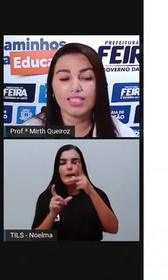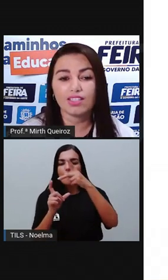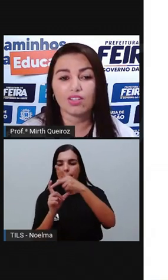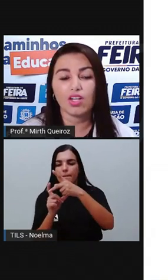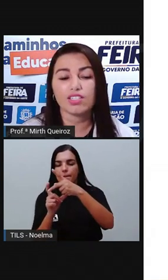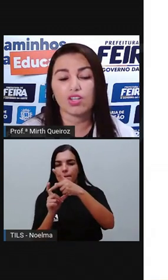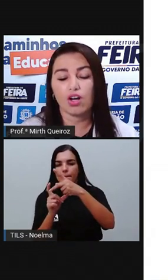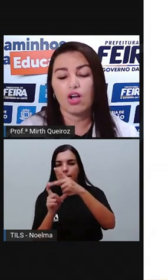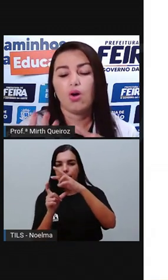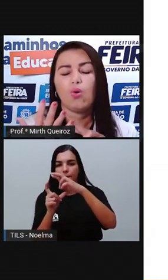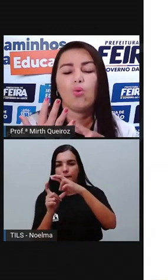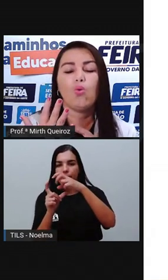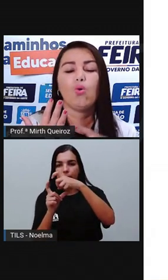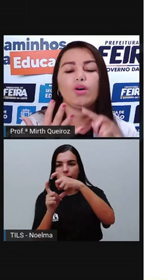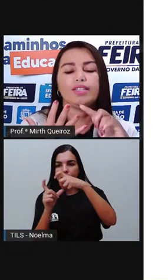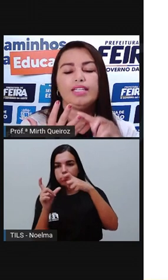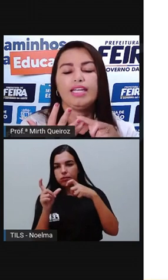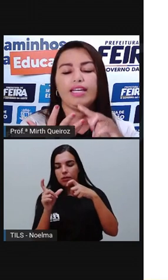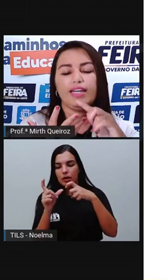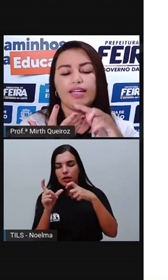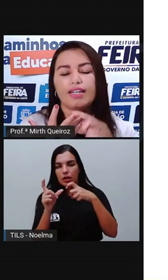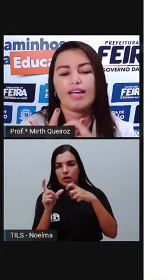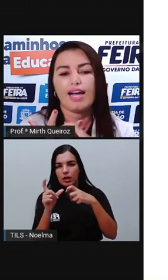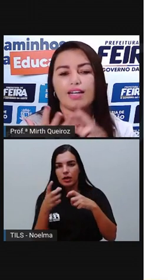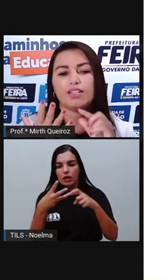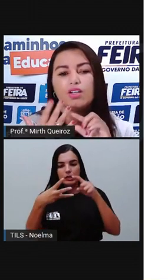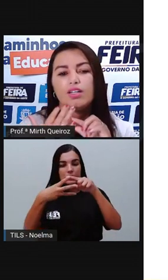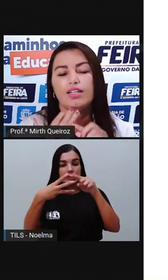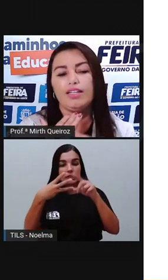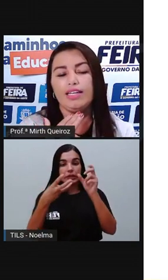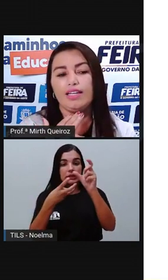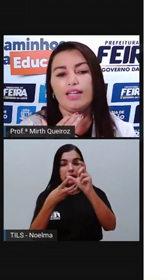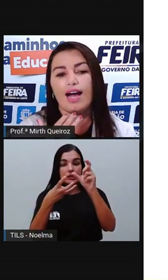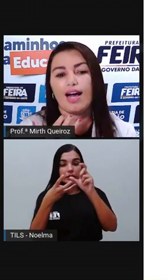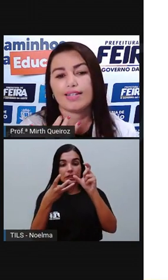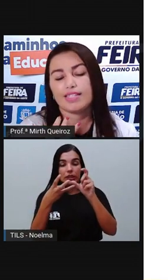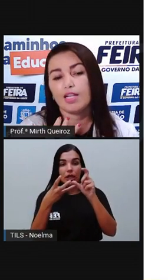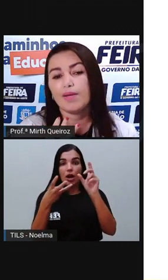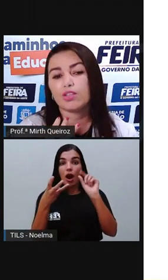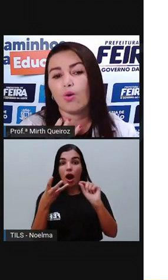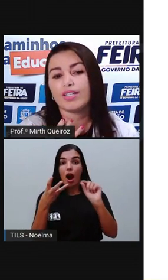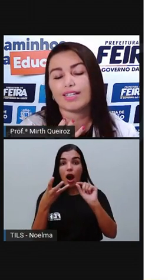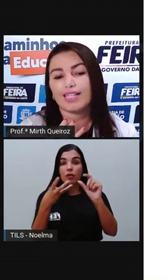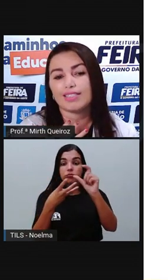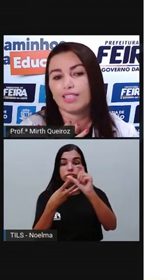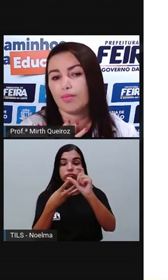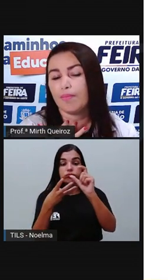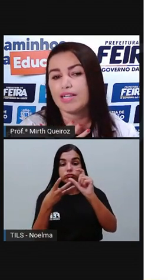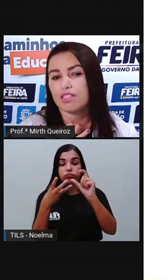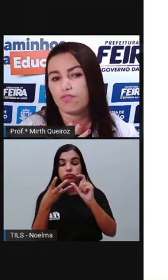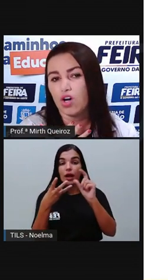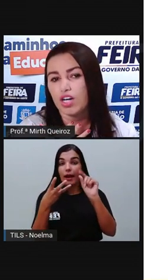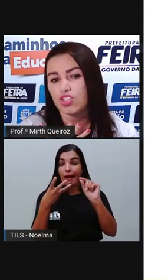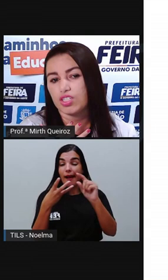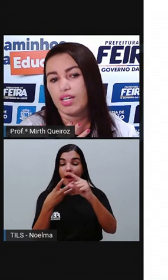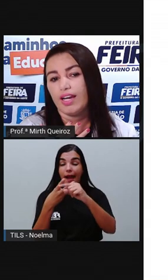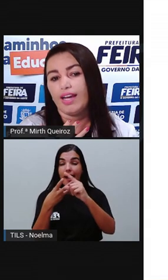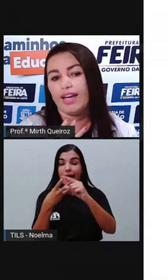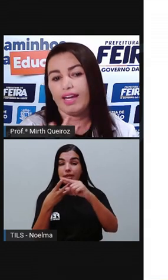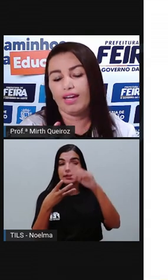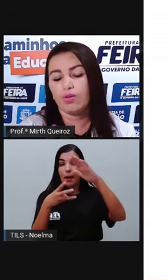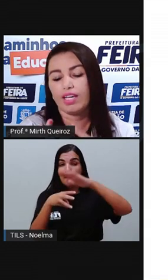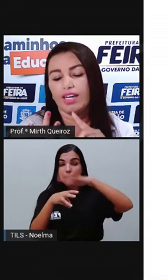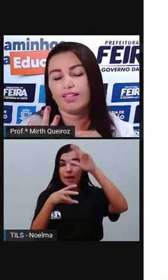Preoparoxítona. Olha só. Ú-N-I-C-A. E a sílaba tônica que é a sílaba mais forte